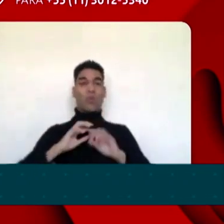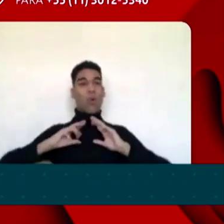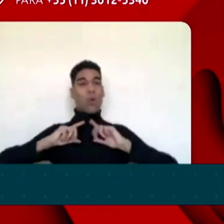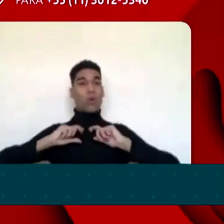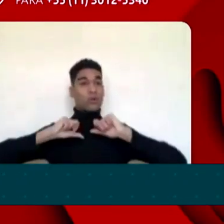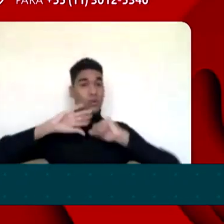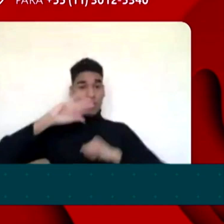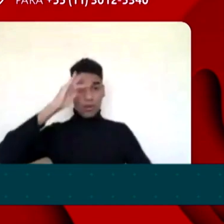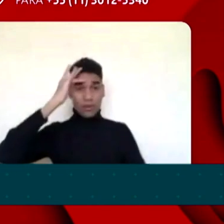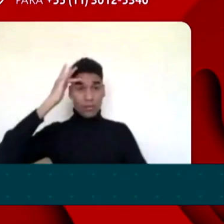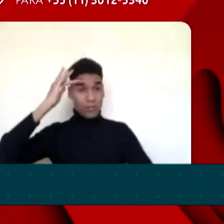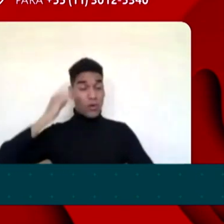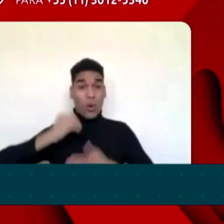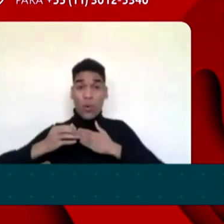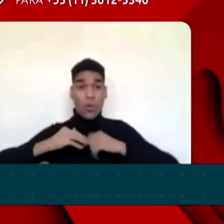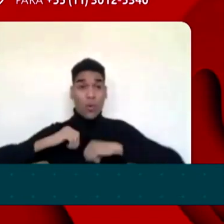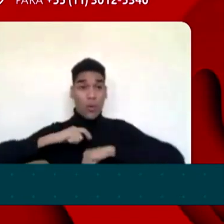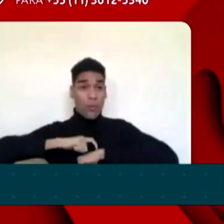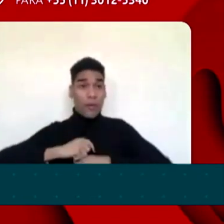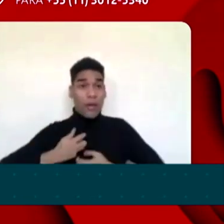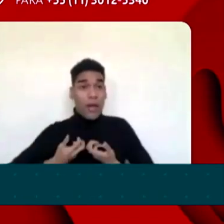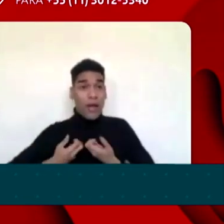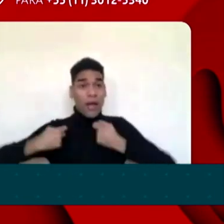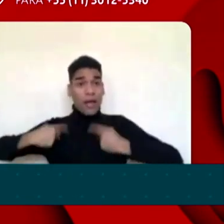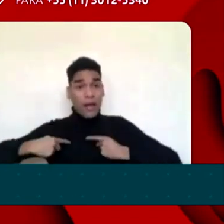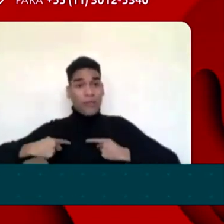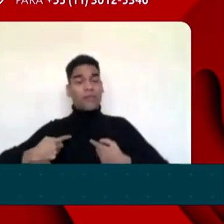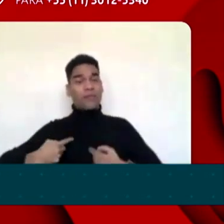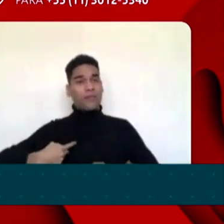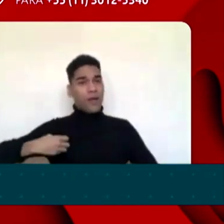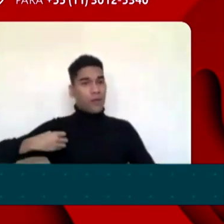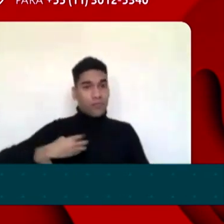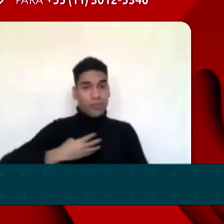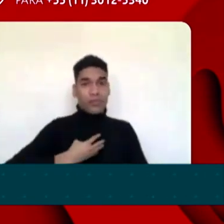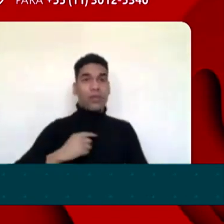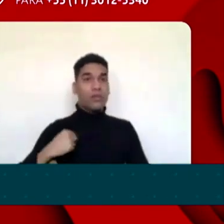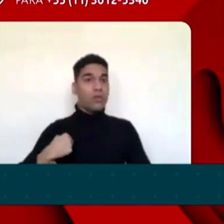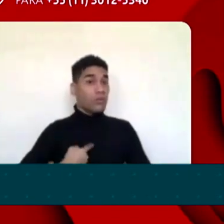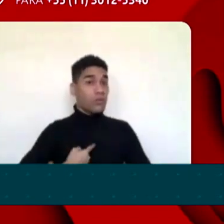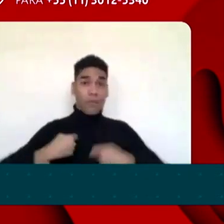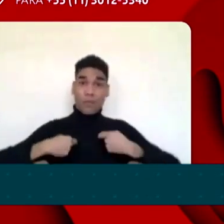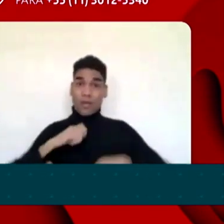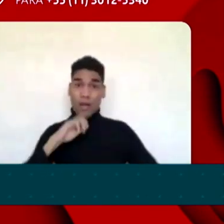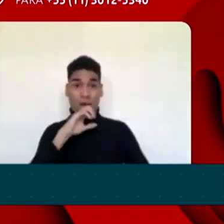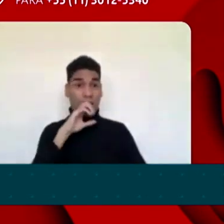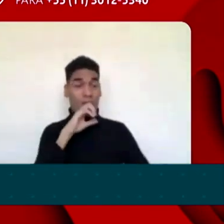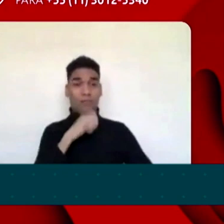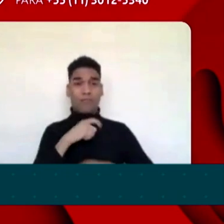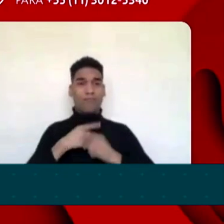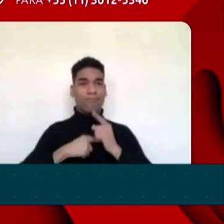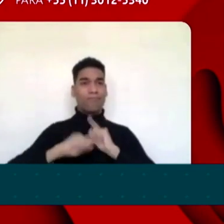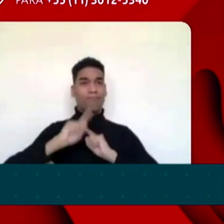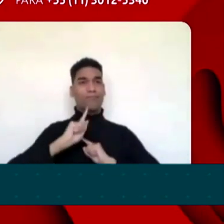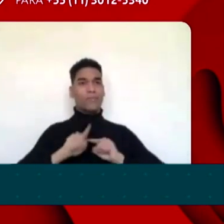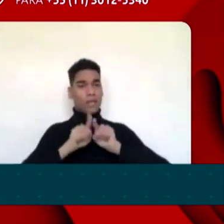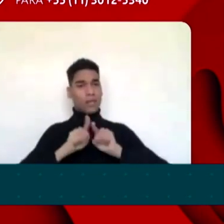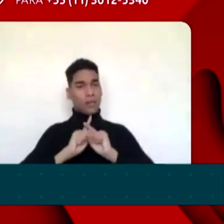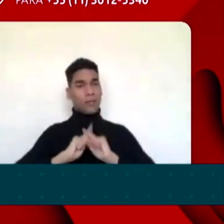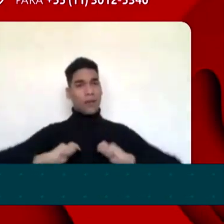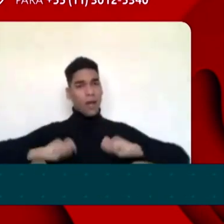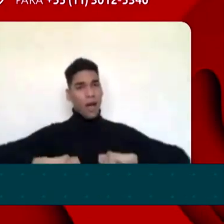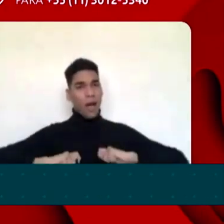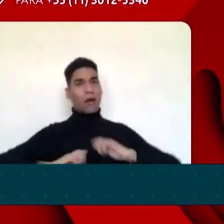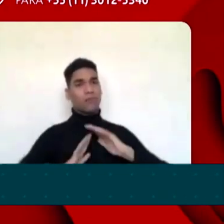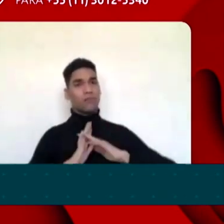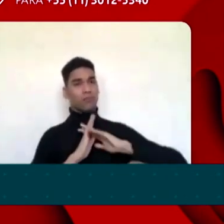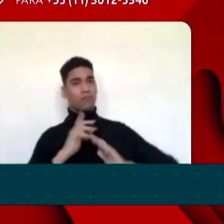algum momento competir por esses bolsos e a gente tem que sair na frente e ser competente para trazer o dinheiro para